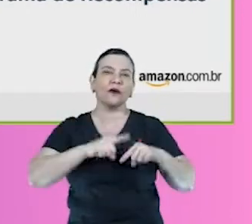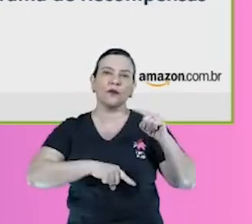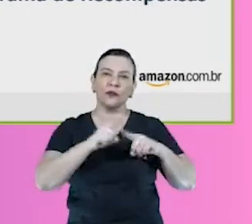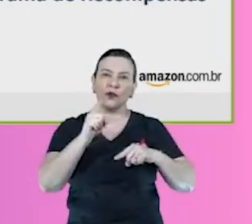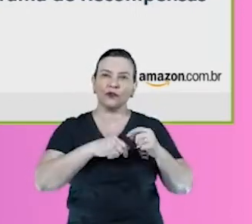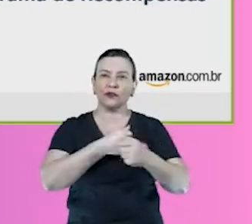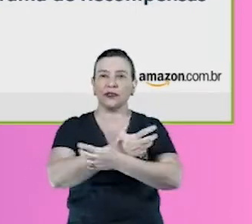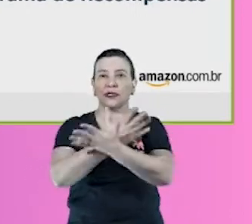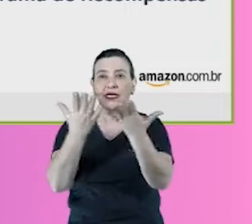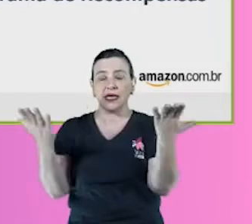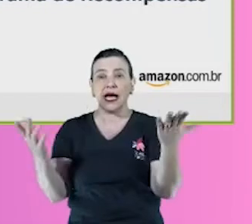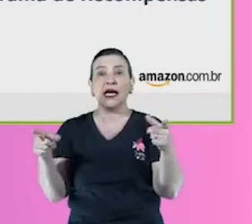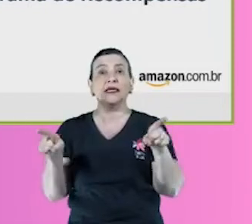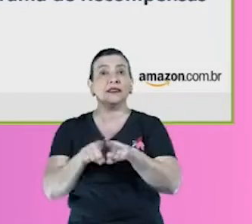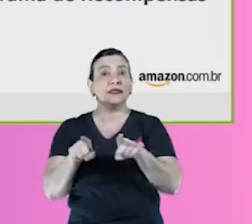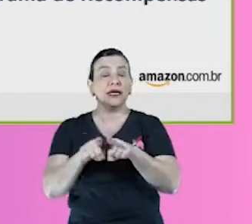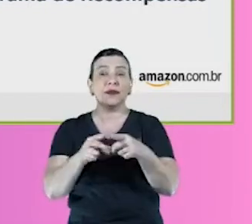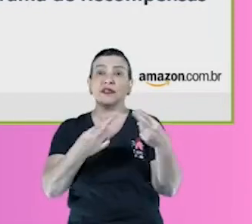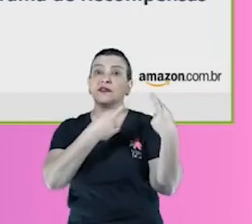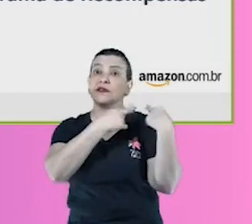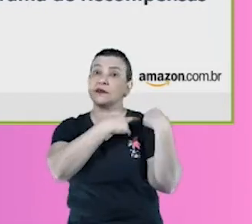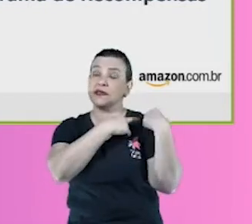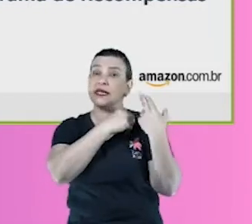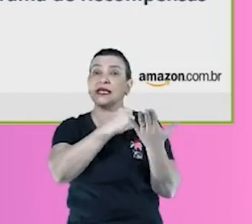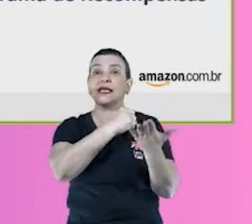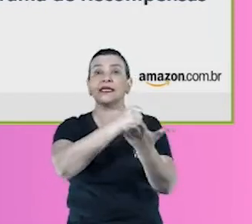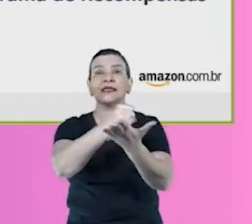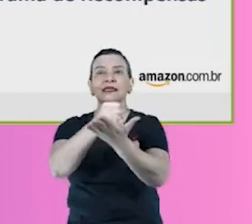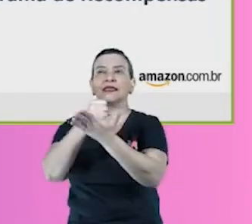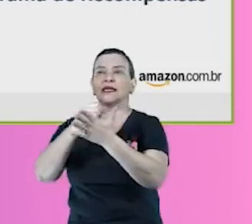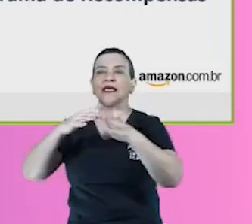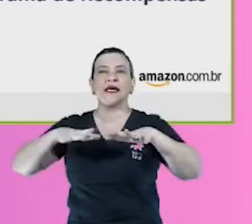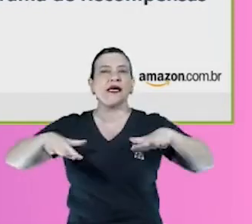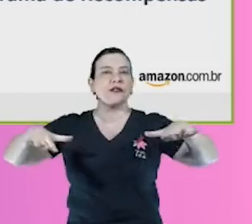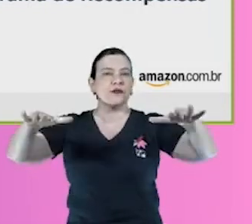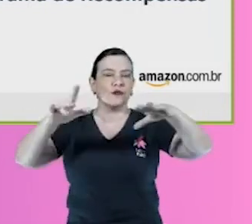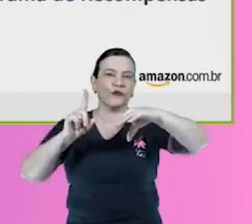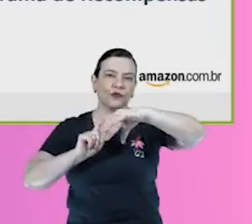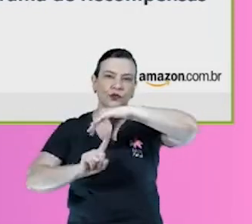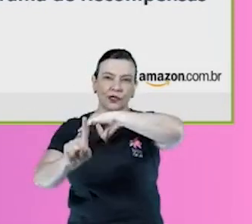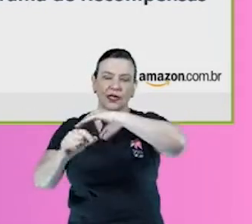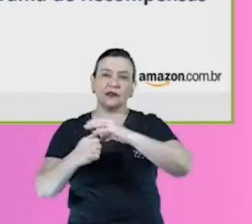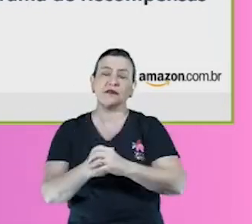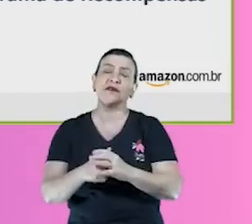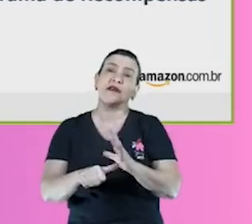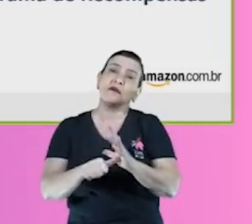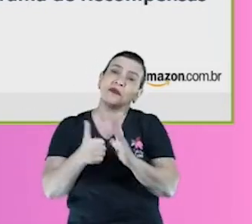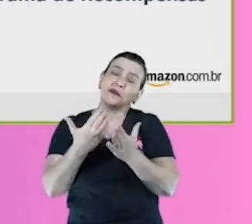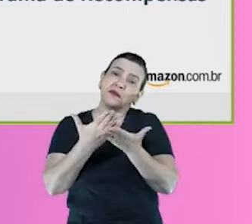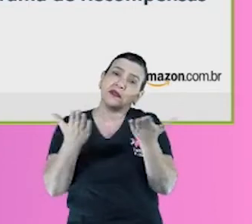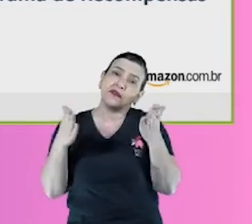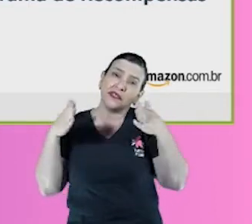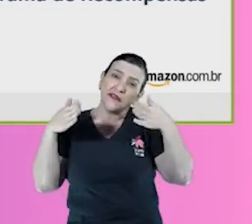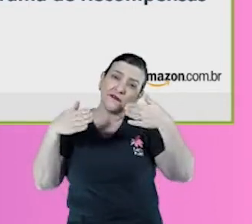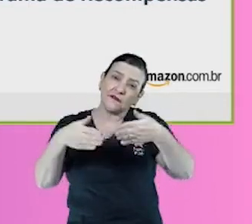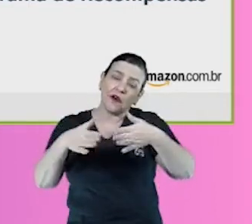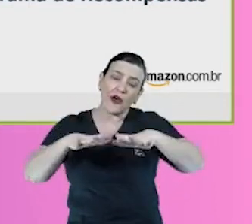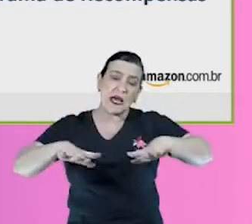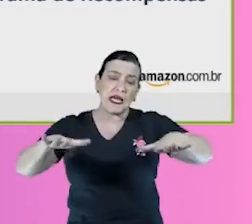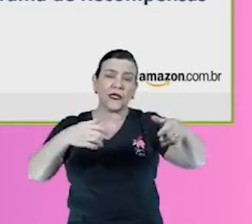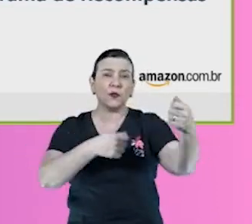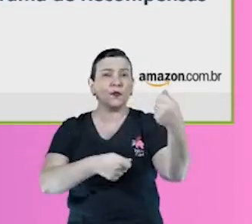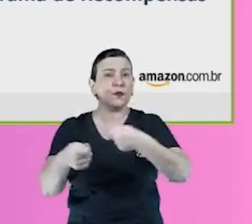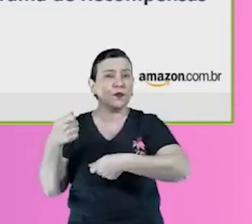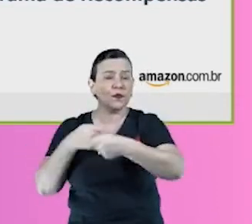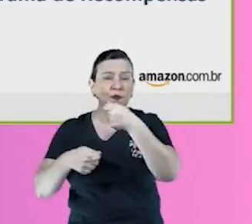nós vamos ser responsáveis pela entrega pros clientes, né. Então, qual que é a vantagem disso? Primeiro que você foca no negócio, né. Então, você tá focada em